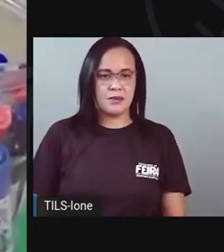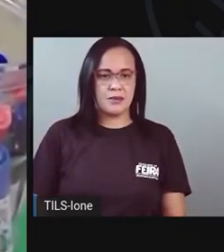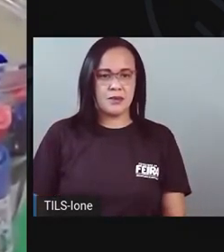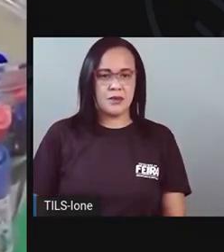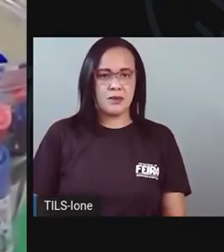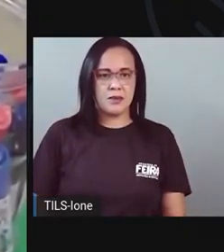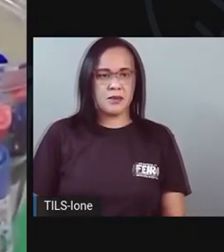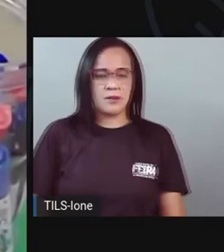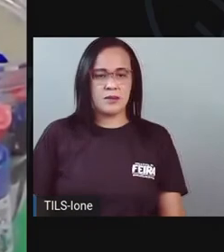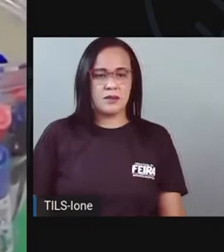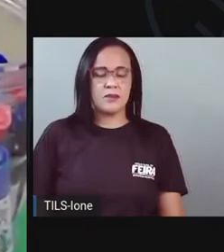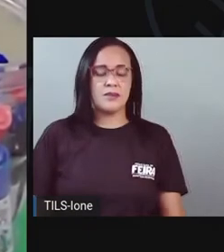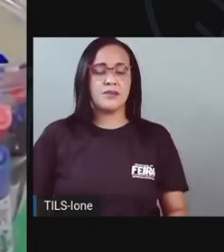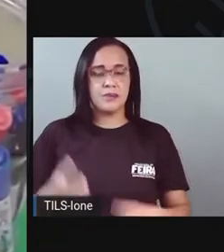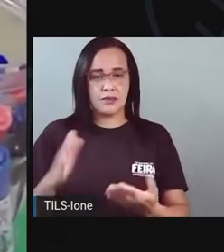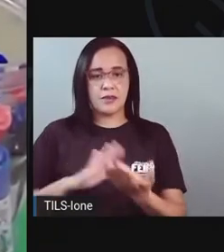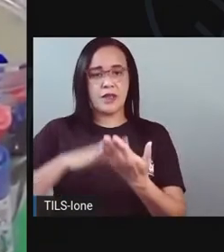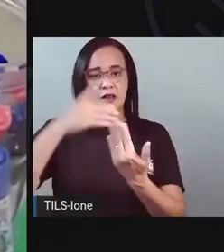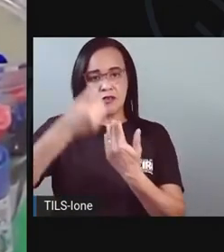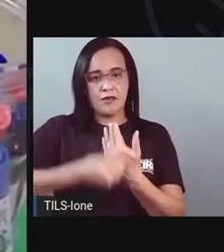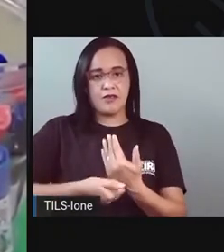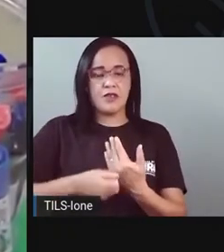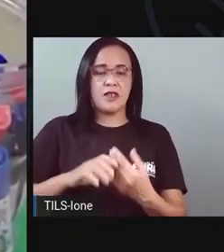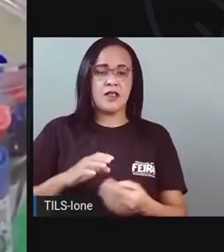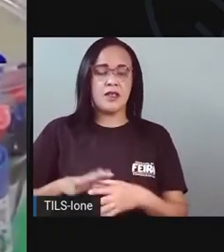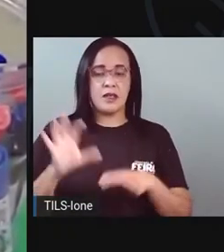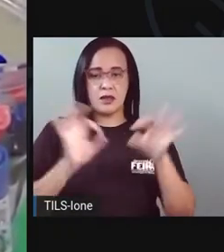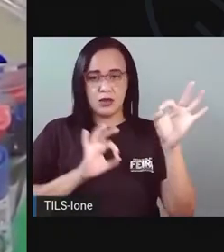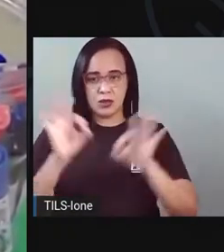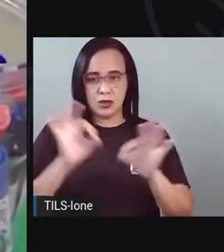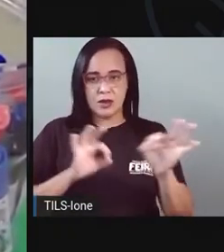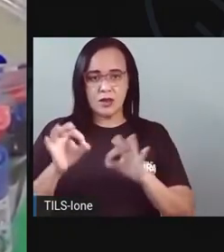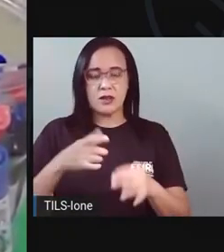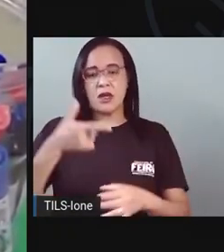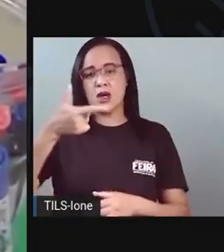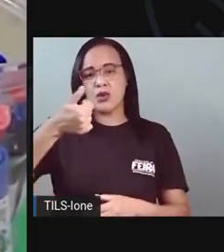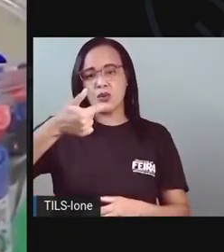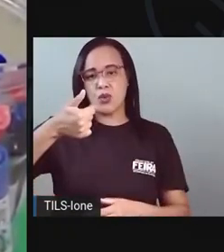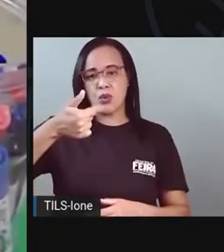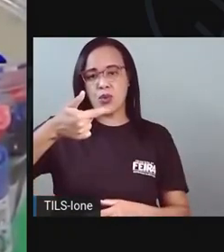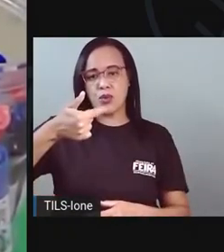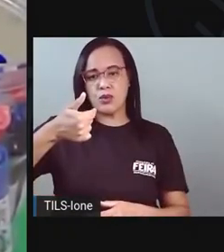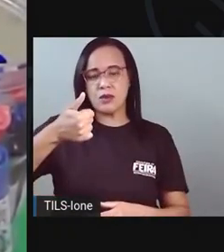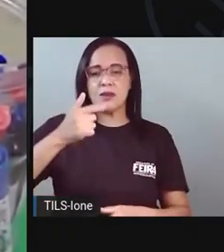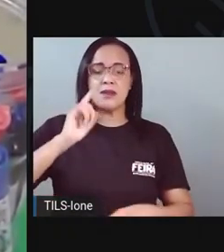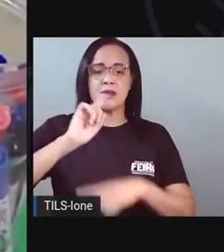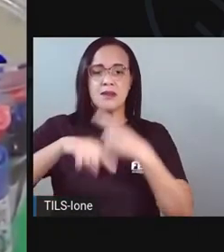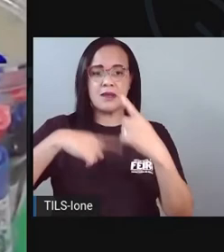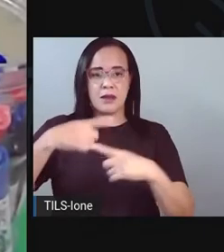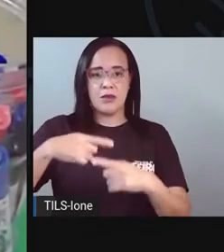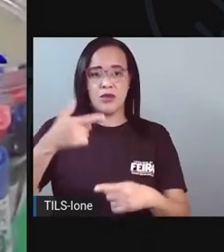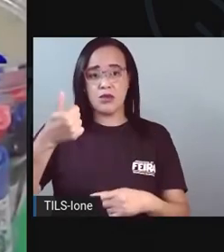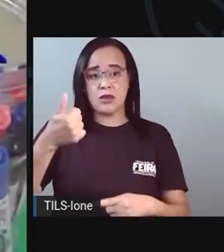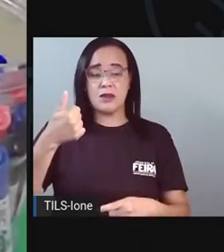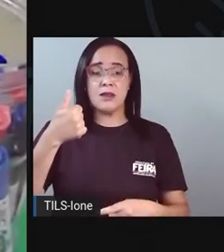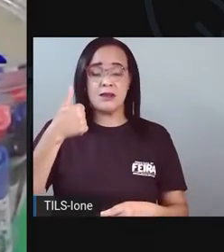E a gente vira aqui, ó. Tá vendo? Tudo direitinho. Doze. Depois é quem, ó? Treze.